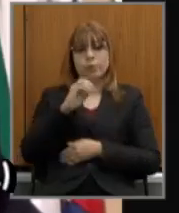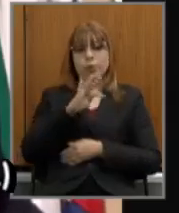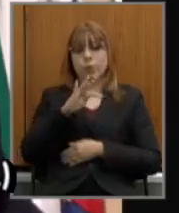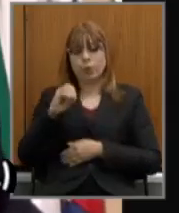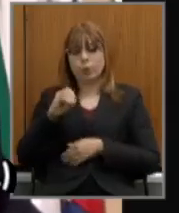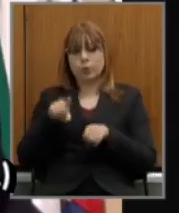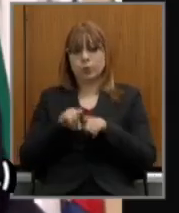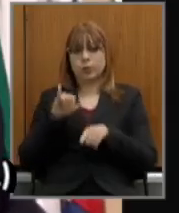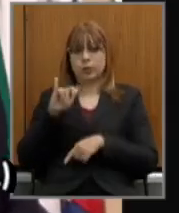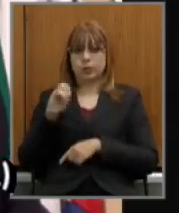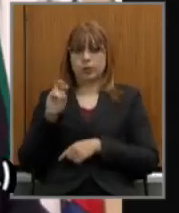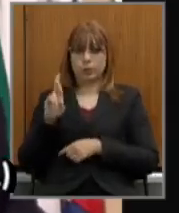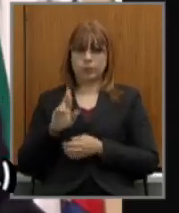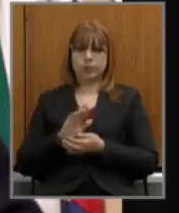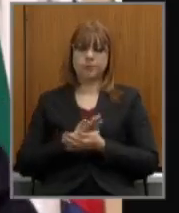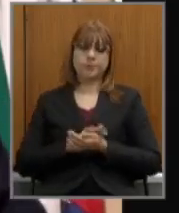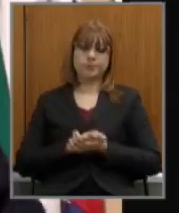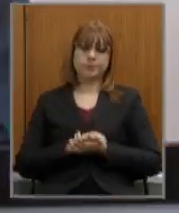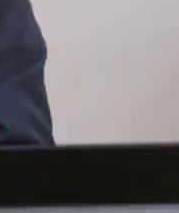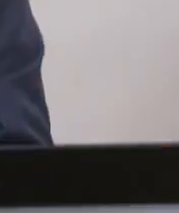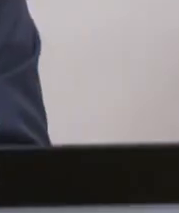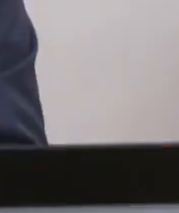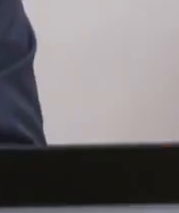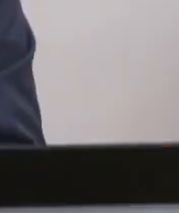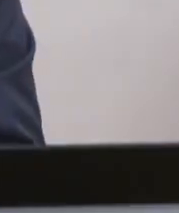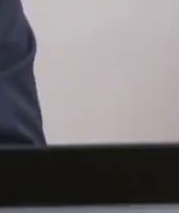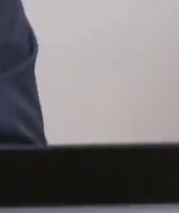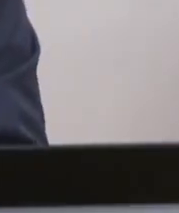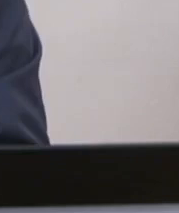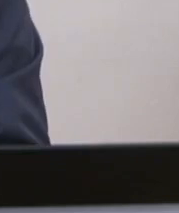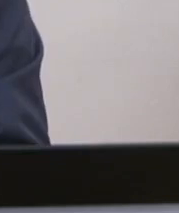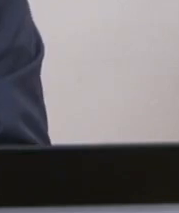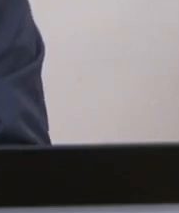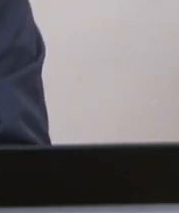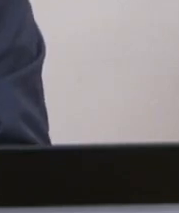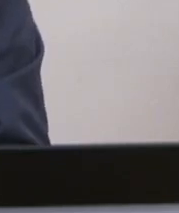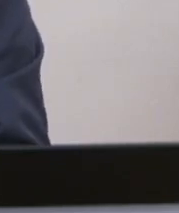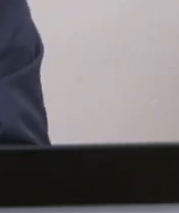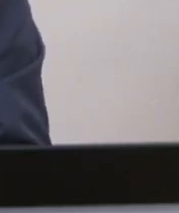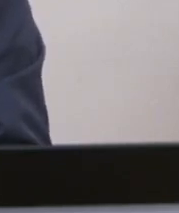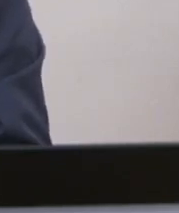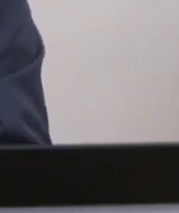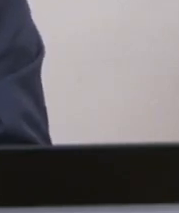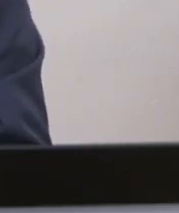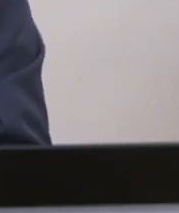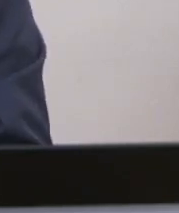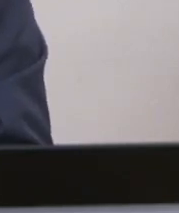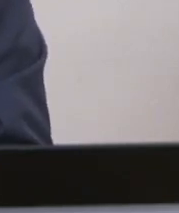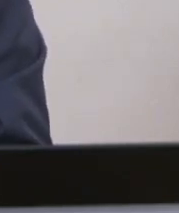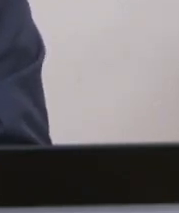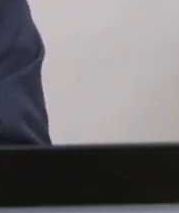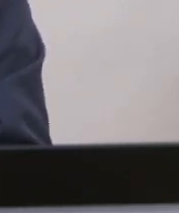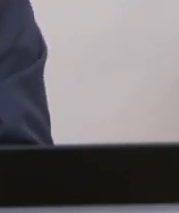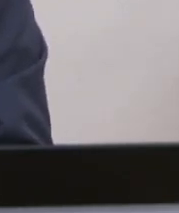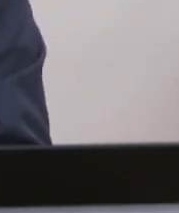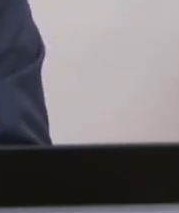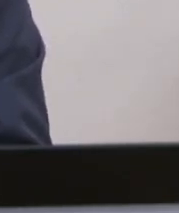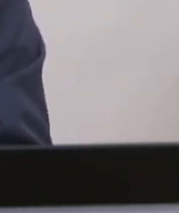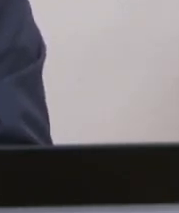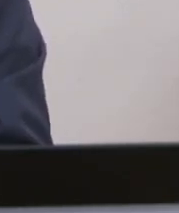Igor obrigado deputado doutor Eli próxima escrita deputada Andréia de Jesus